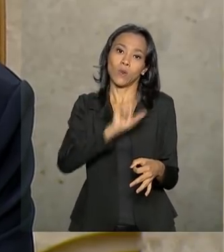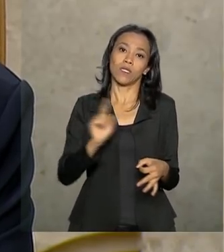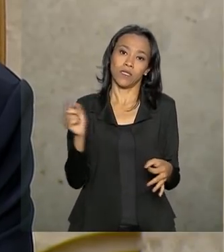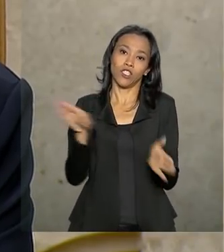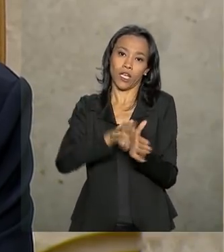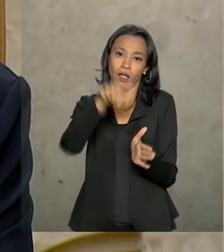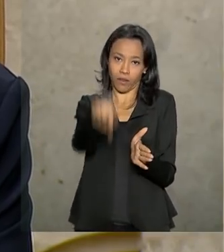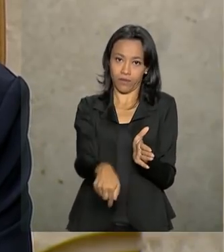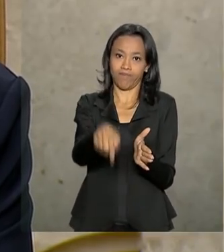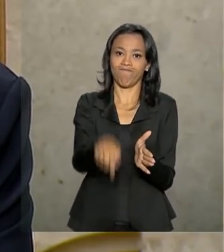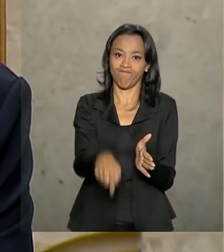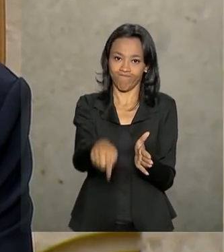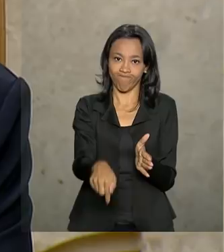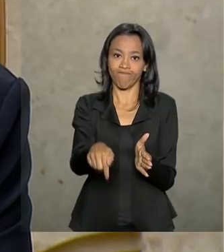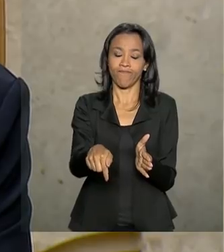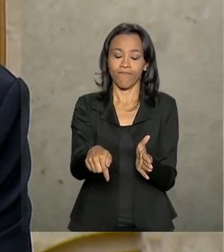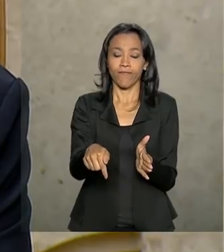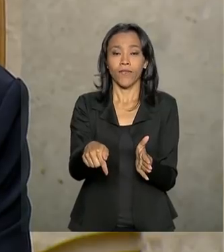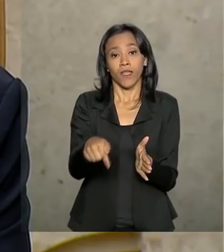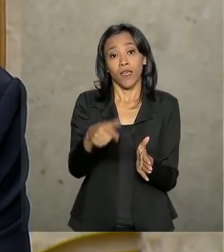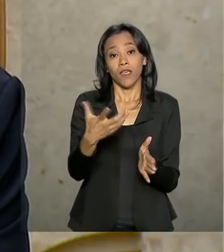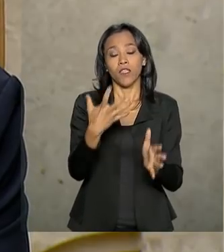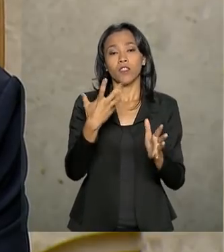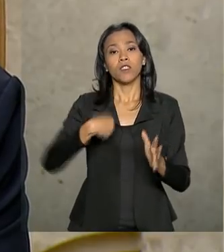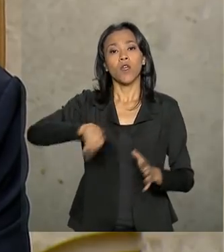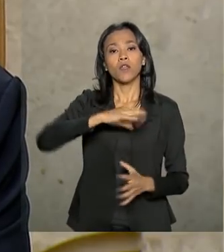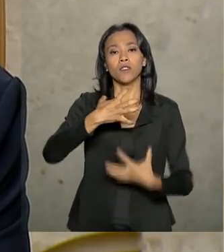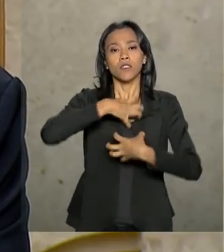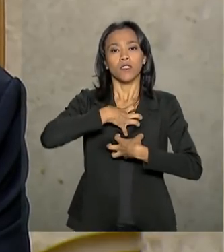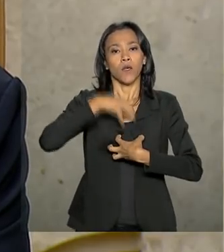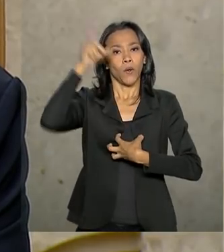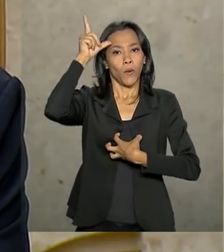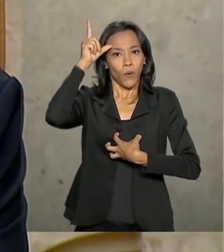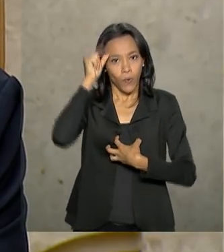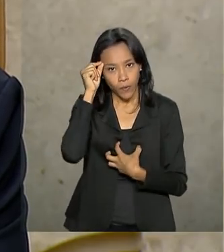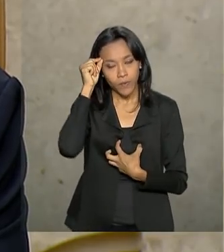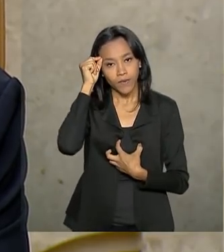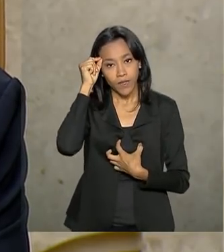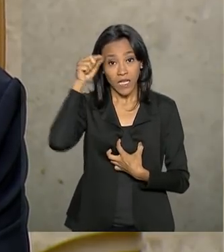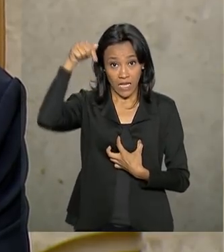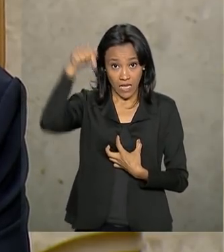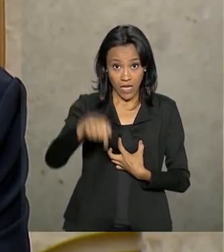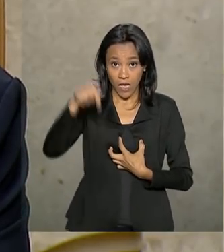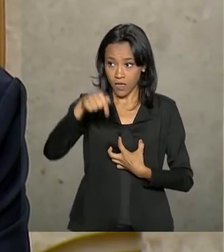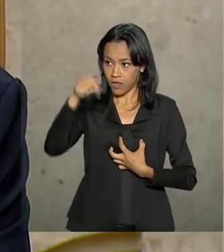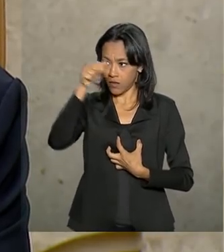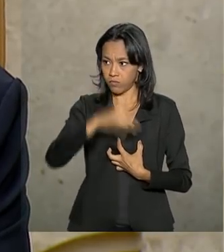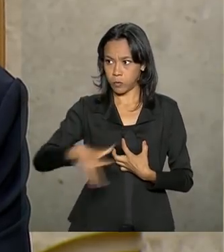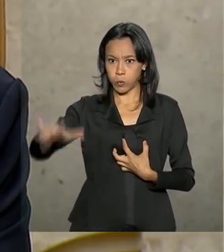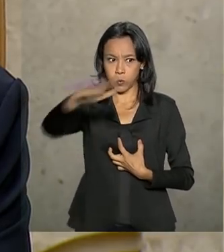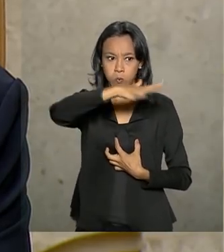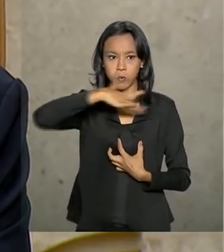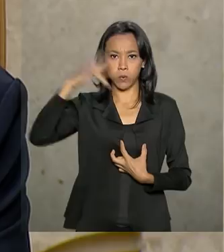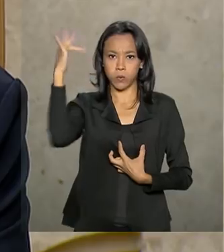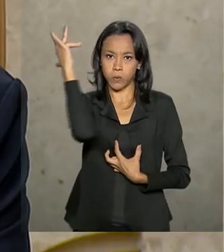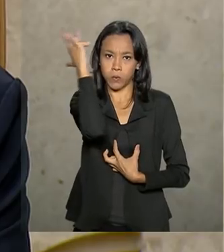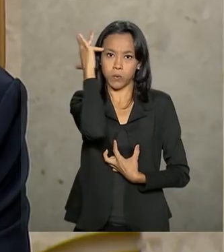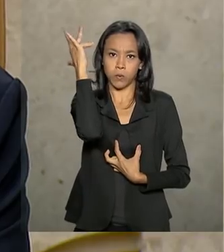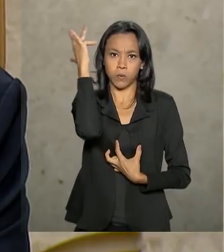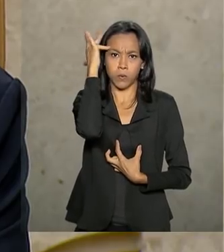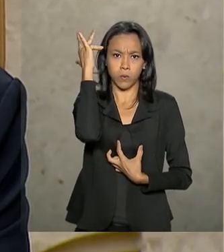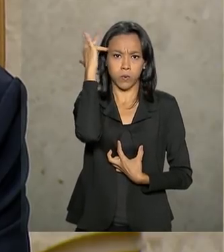esta casa Reconforta-nos saber que esta mais alta corte Com saber e